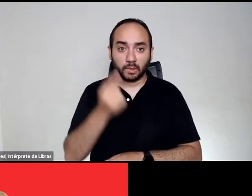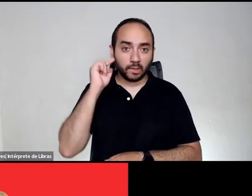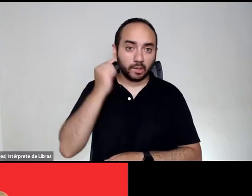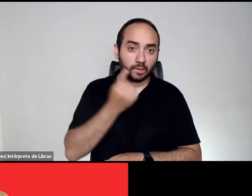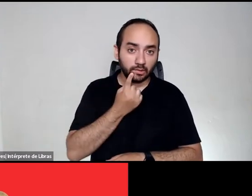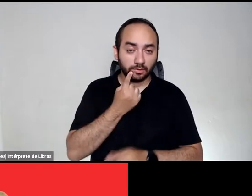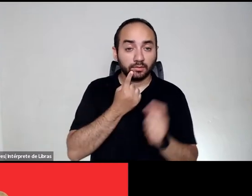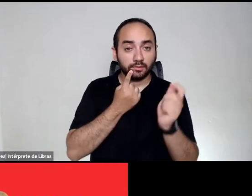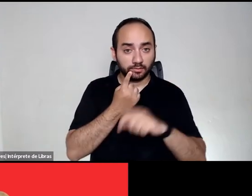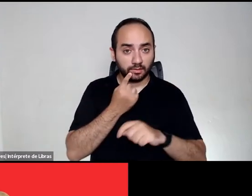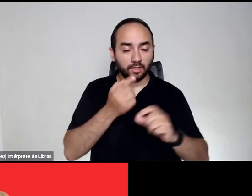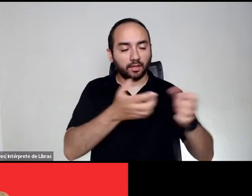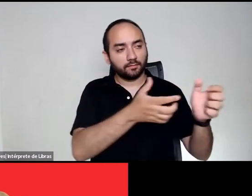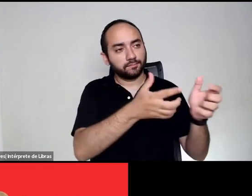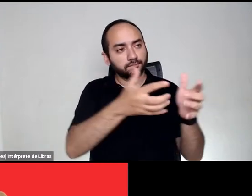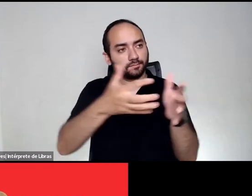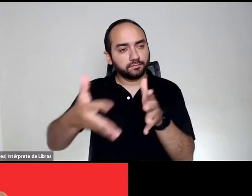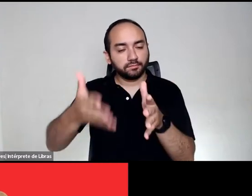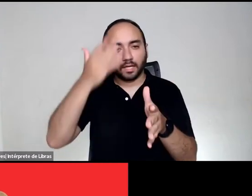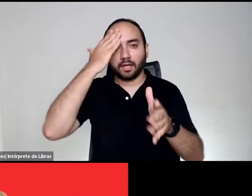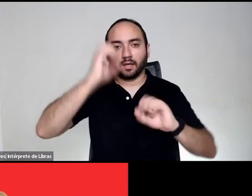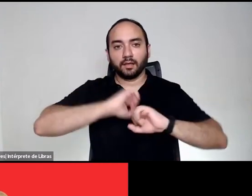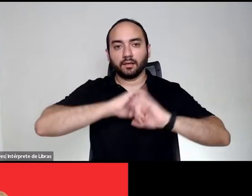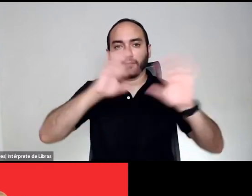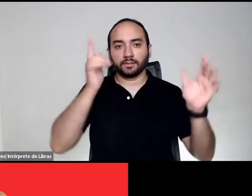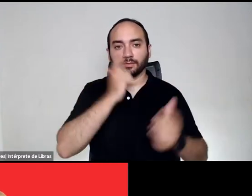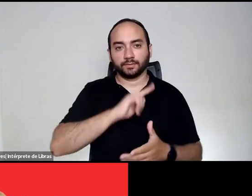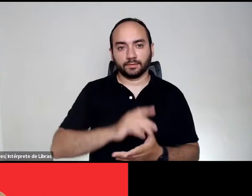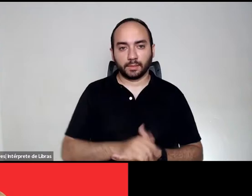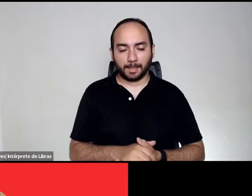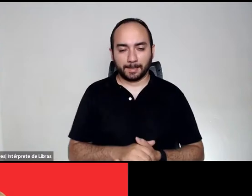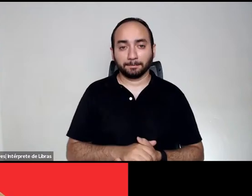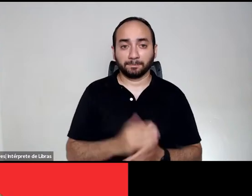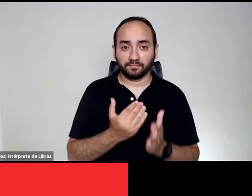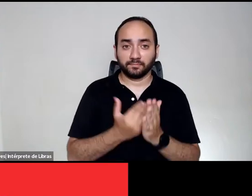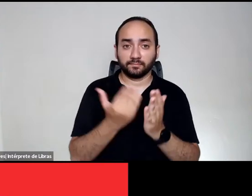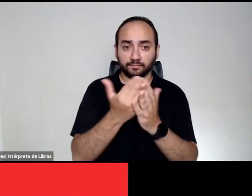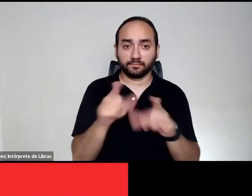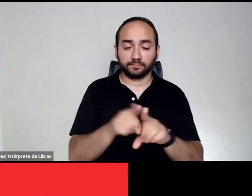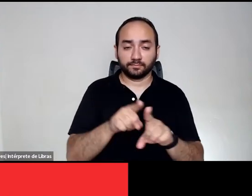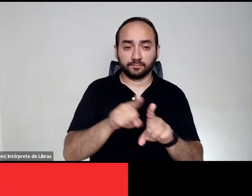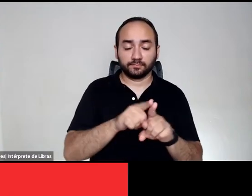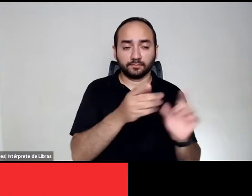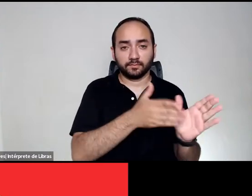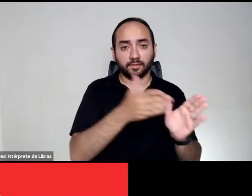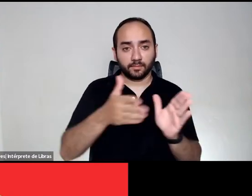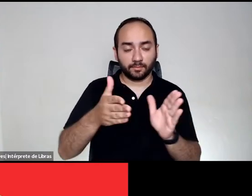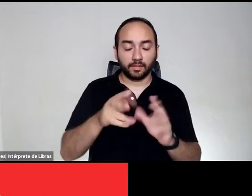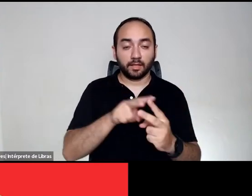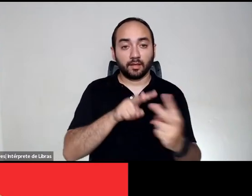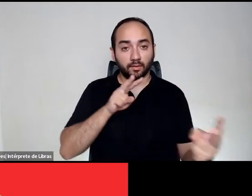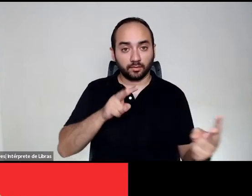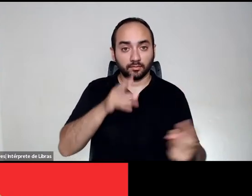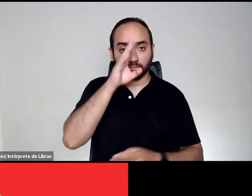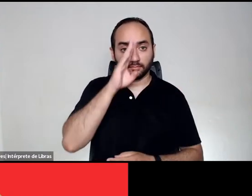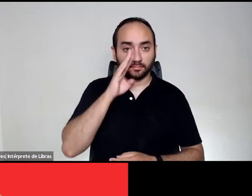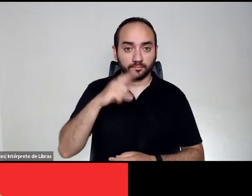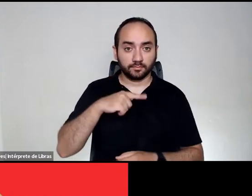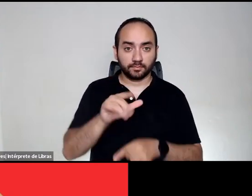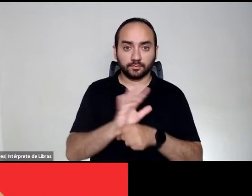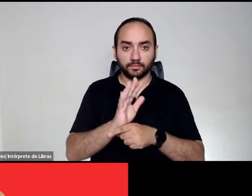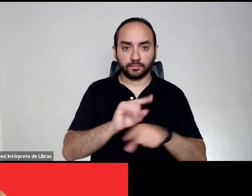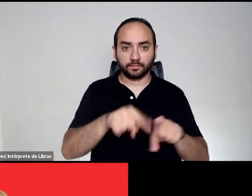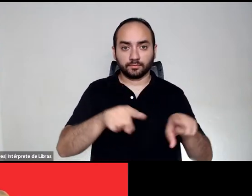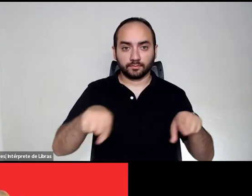possam desfrutar plenamente dos filmes. Além disso, a programação online gratuita dos festivais de cinema do SESC